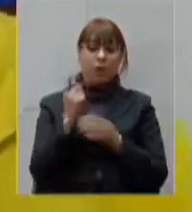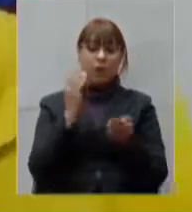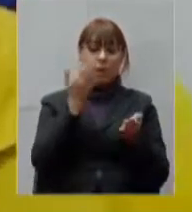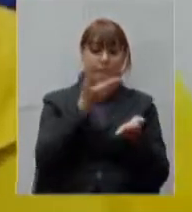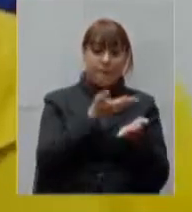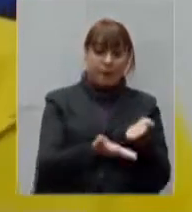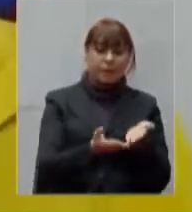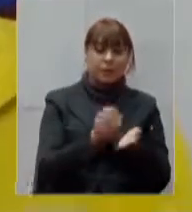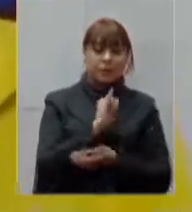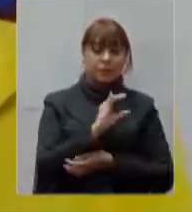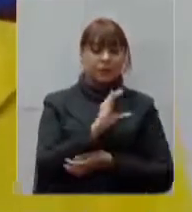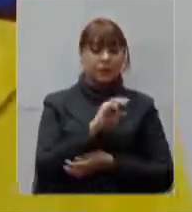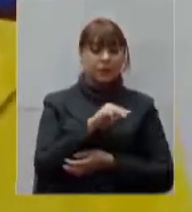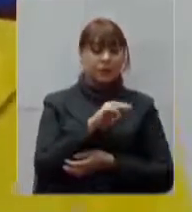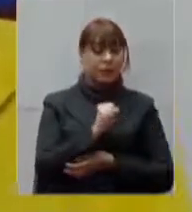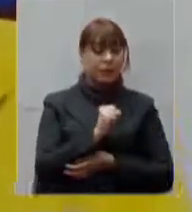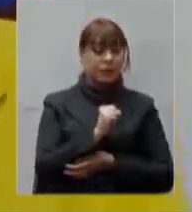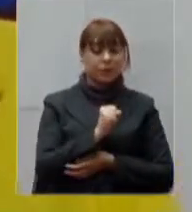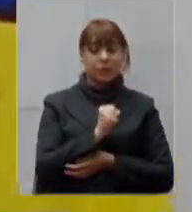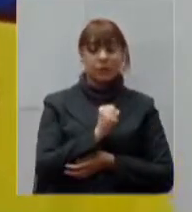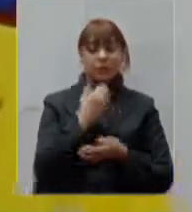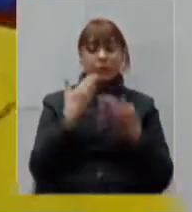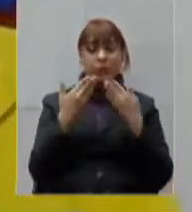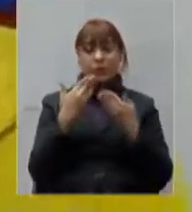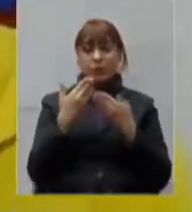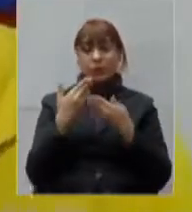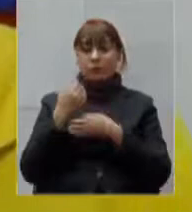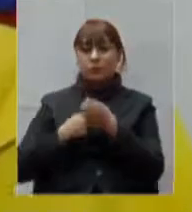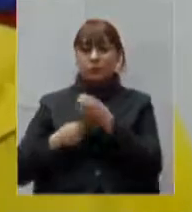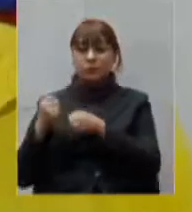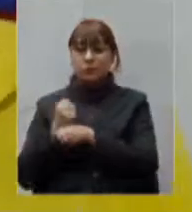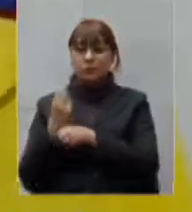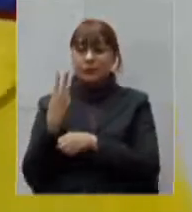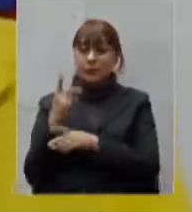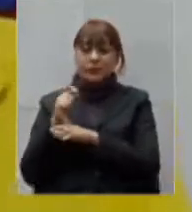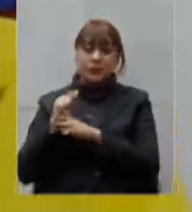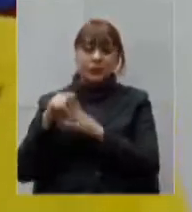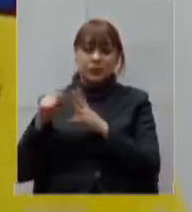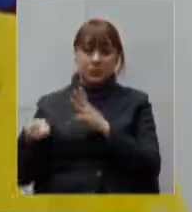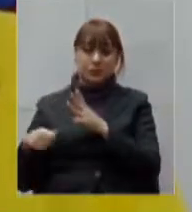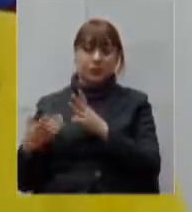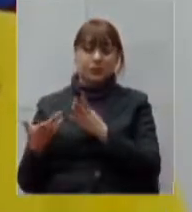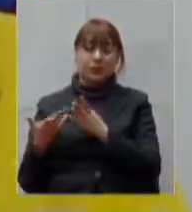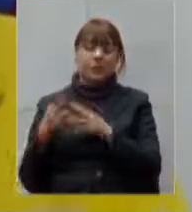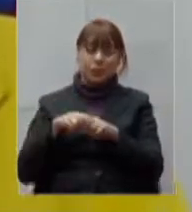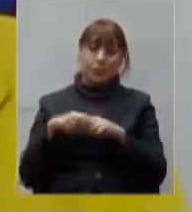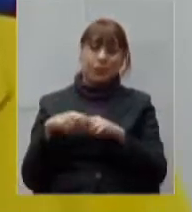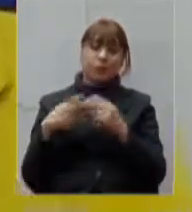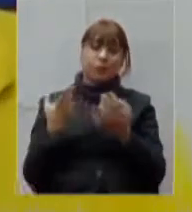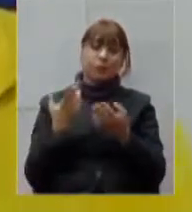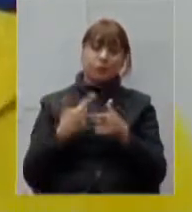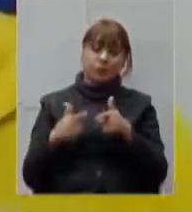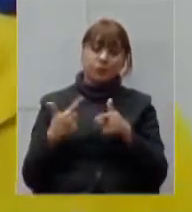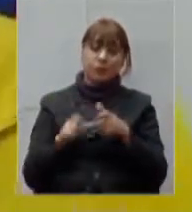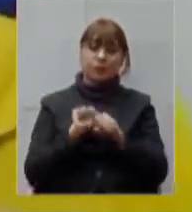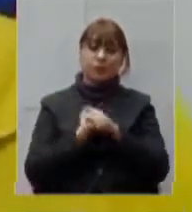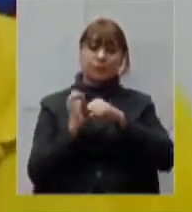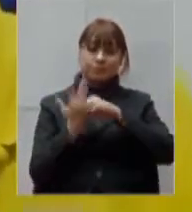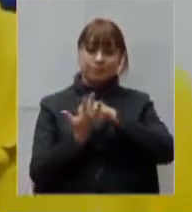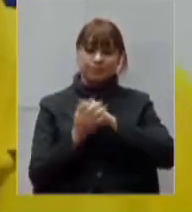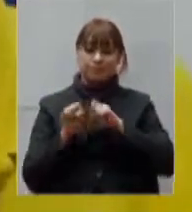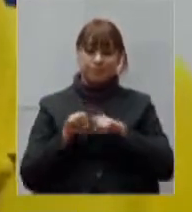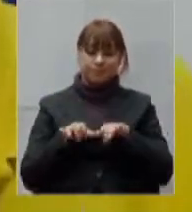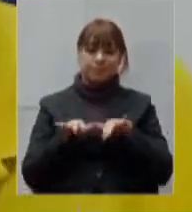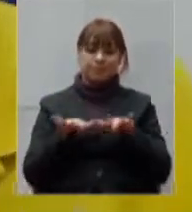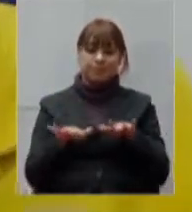ICMS, então é um gargalo que nós vivemos que é o problema econômico e esse problema da pandemia, mas nós já vamos aí buscando